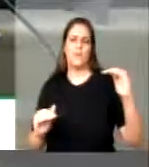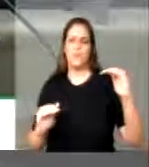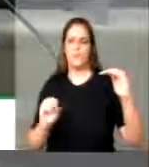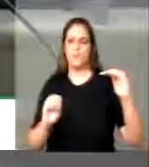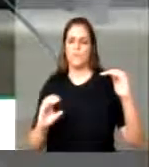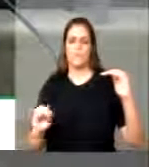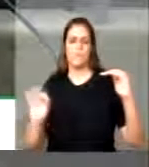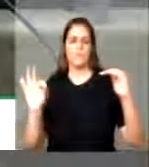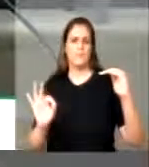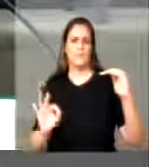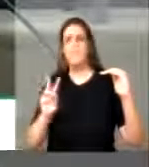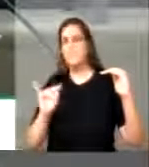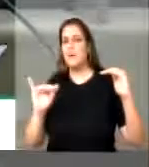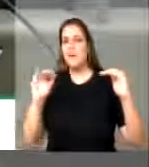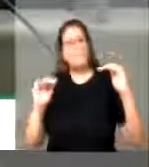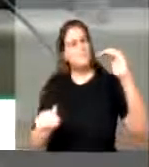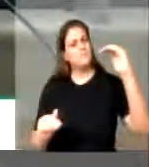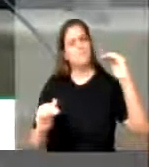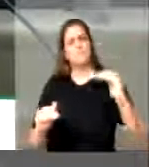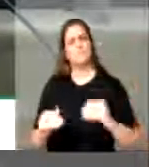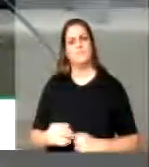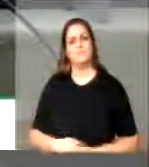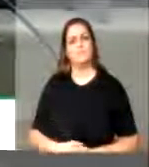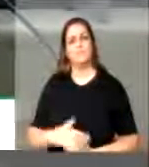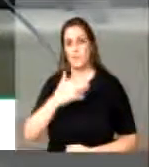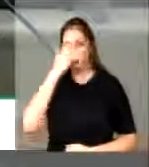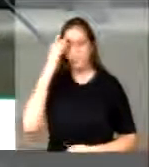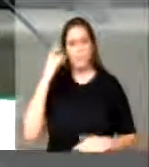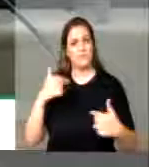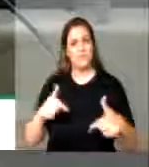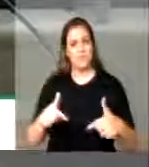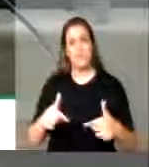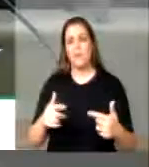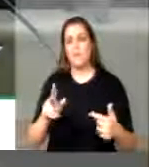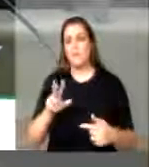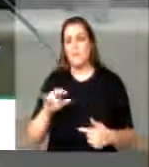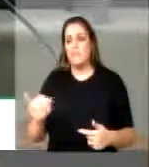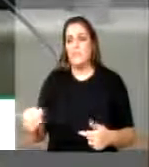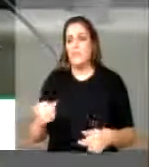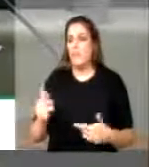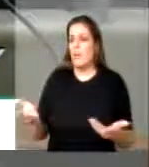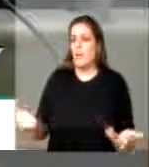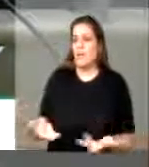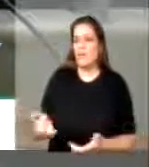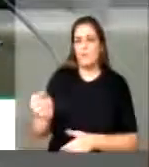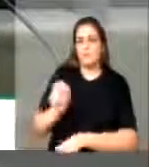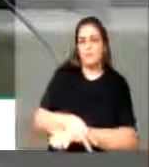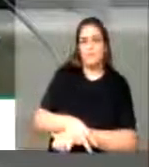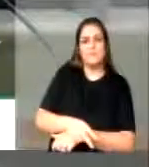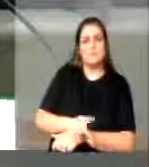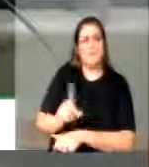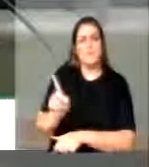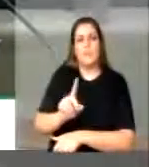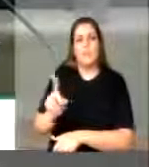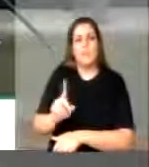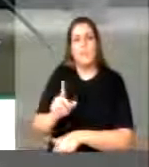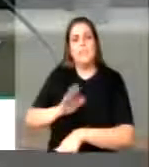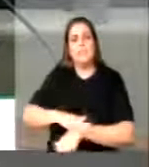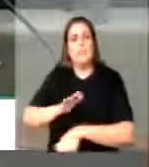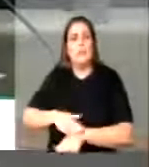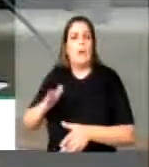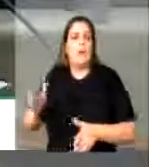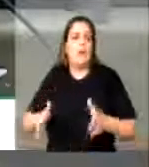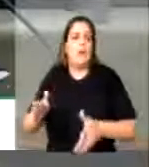rendimentos menores ainda. O empregado direto será forçado a virar temporário ou terceirizado. Todos ficaram mais